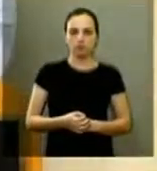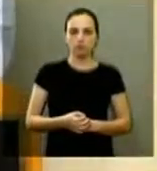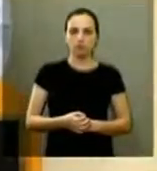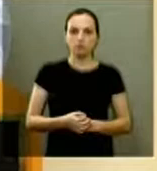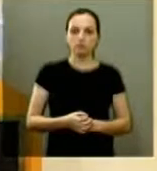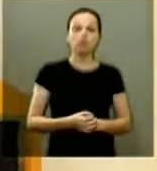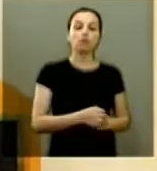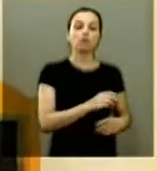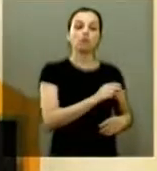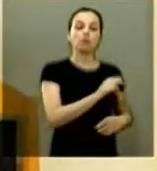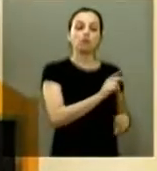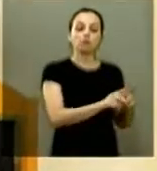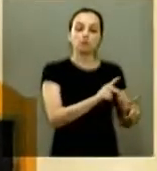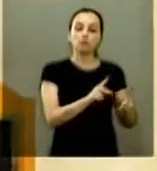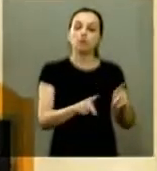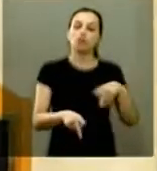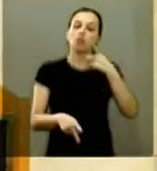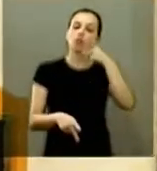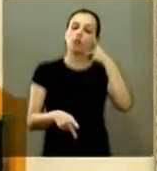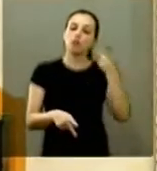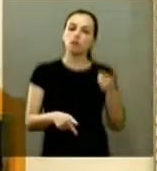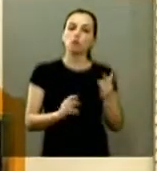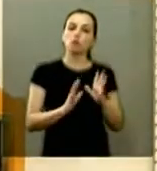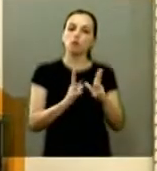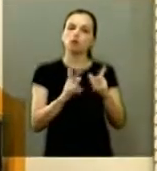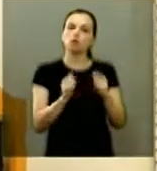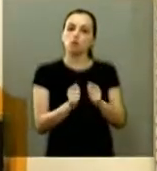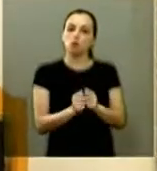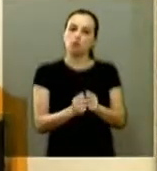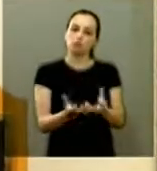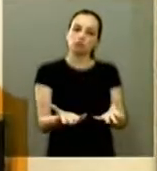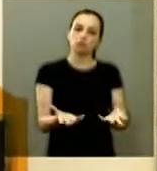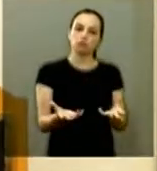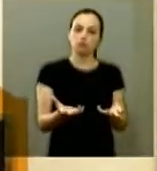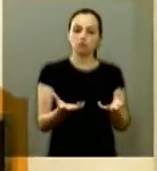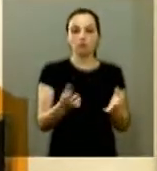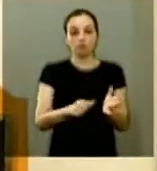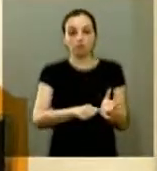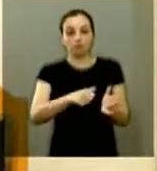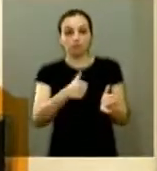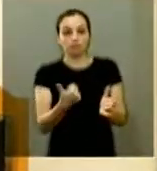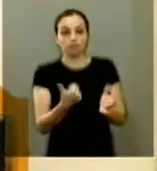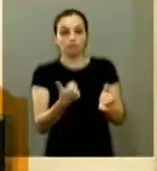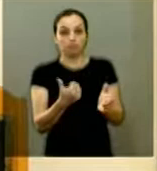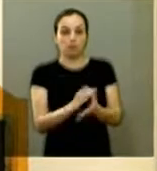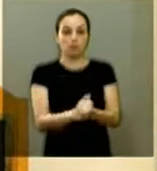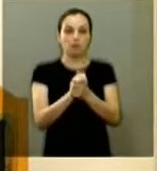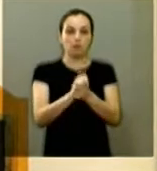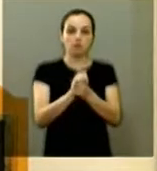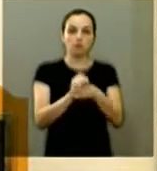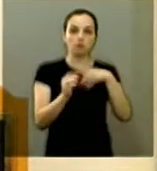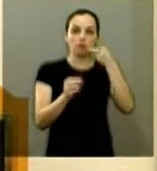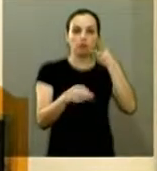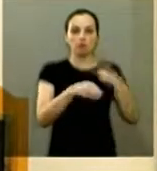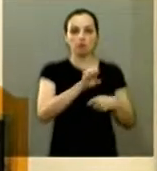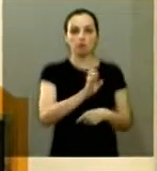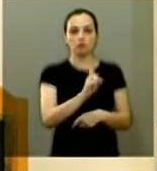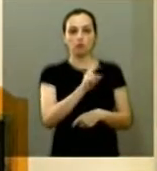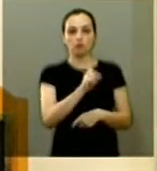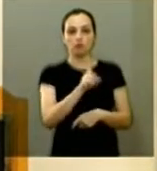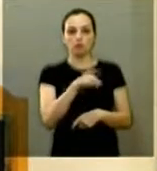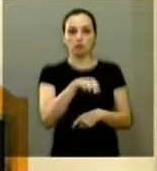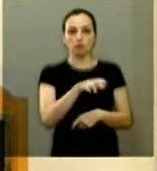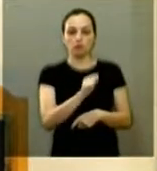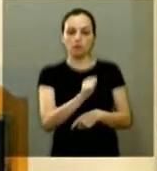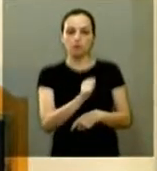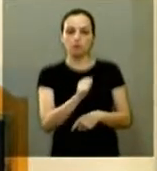senhor presidente, senhores vereadores, vereadoras, queria primeiramente mais uma vez parabenizar a vereadora Edna Martins, já o